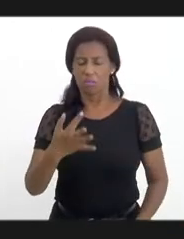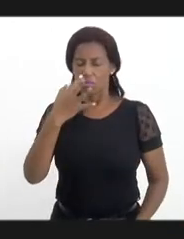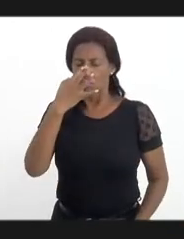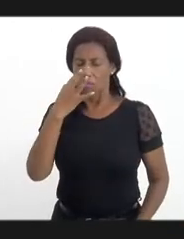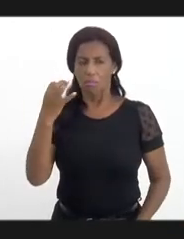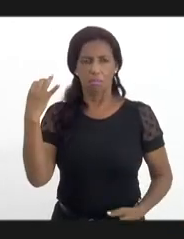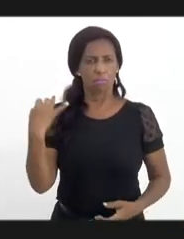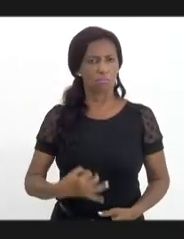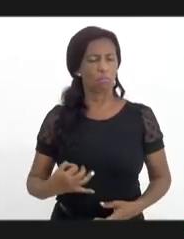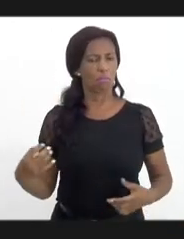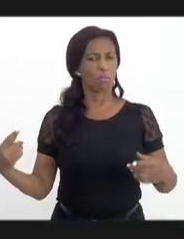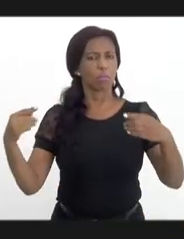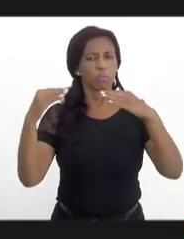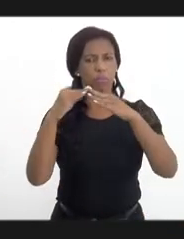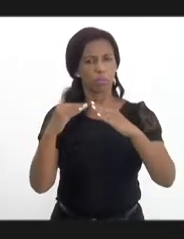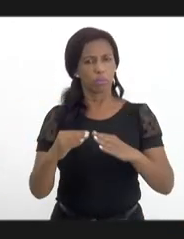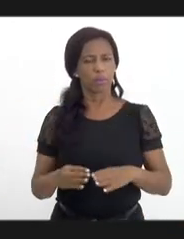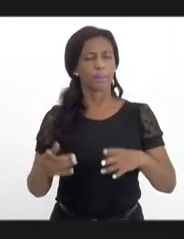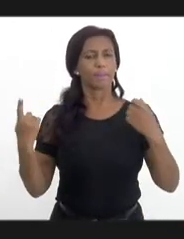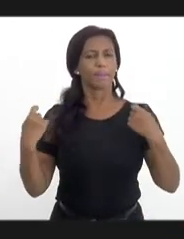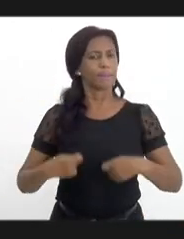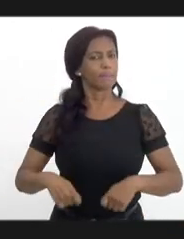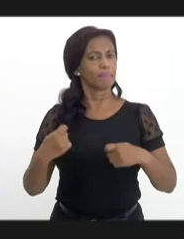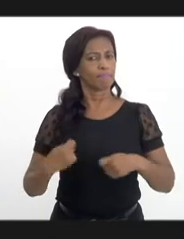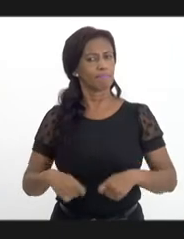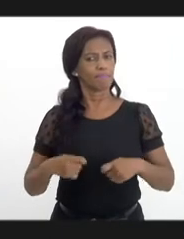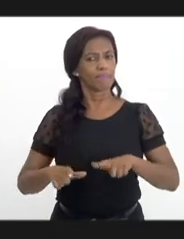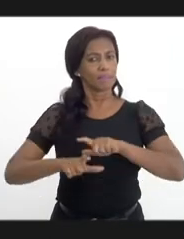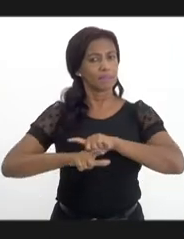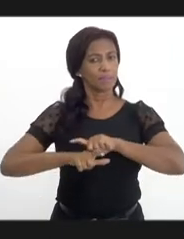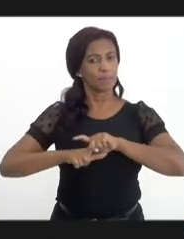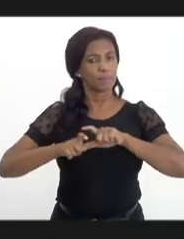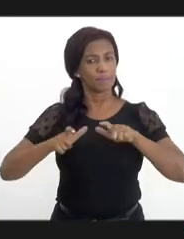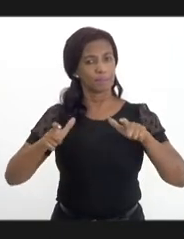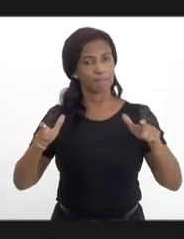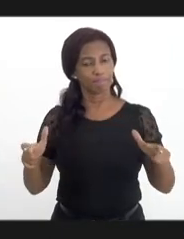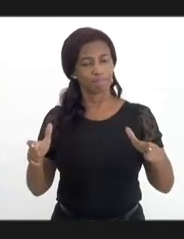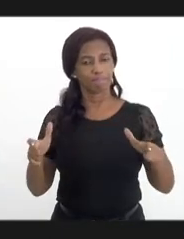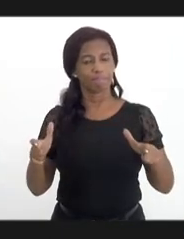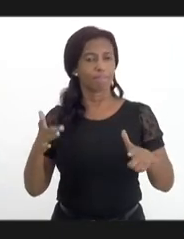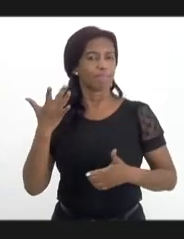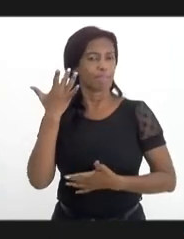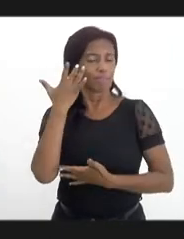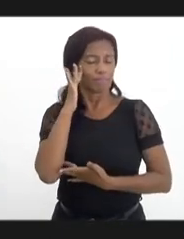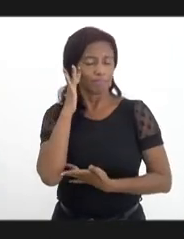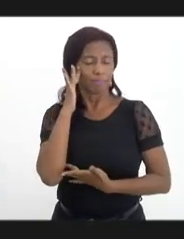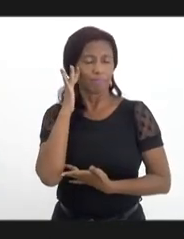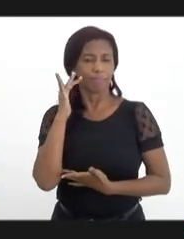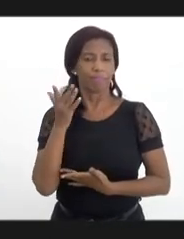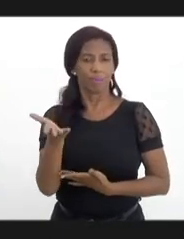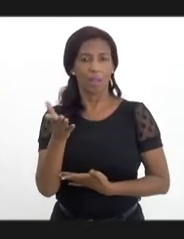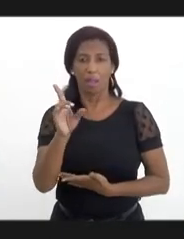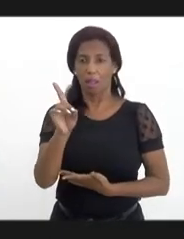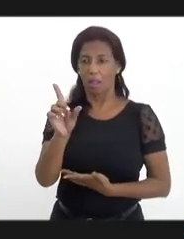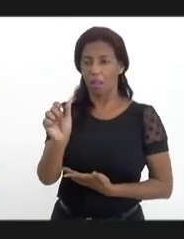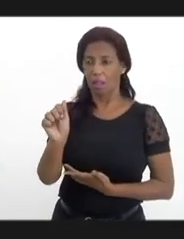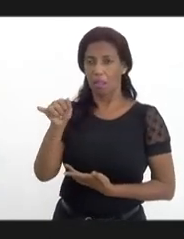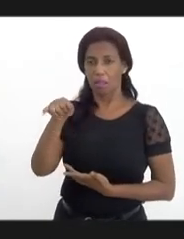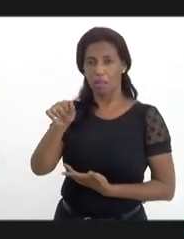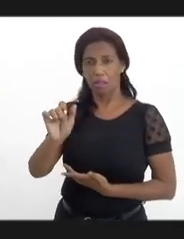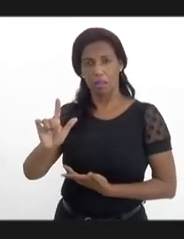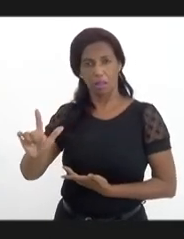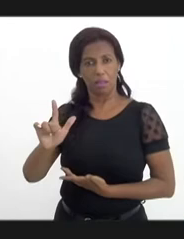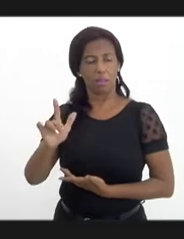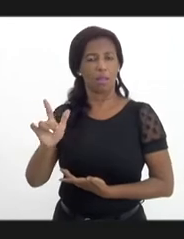acordo que é necessário ampliar, e acho que o Daniel, da Secretaria